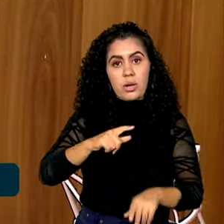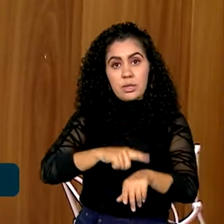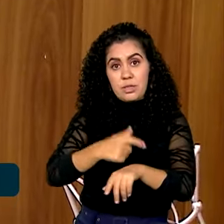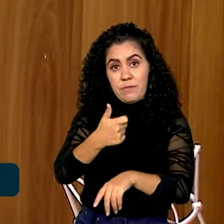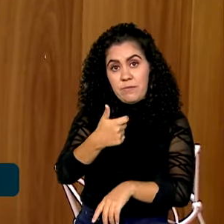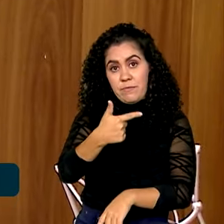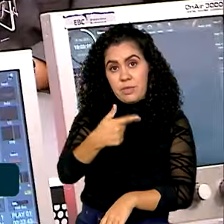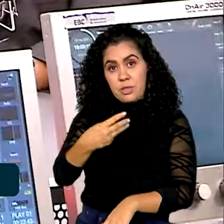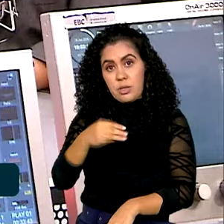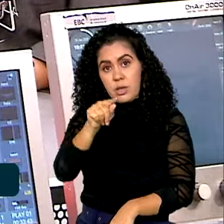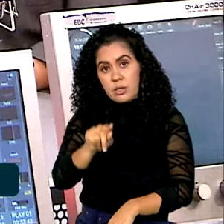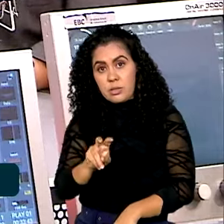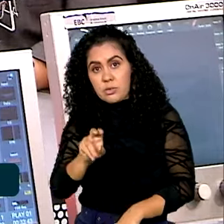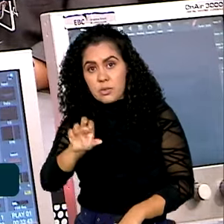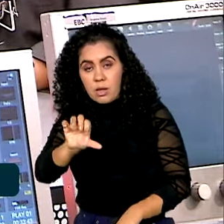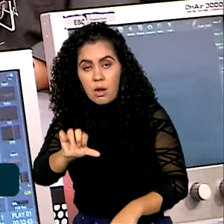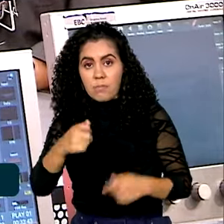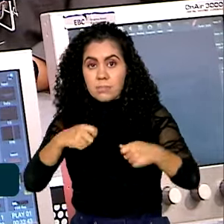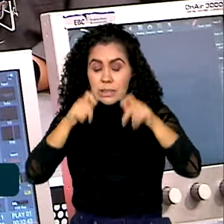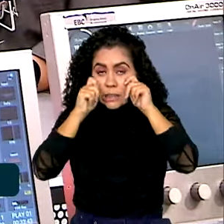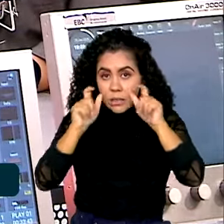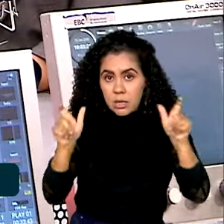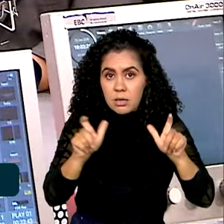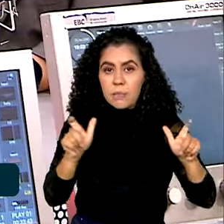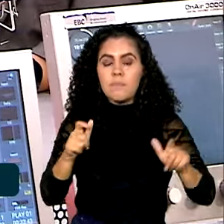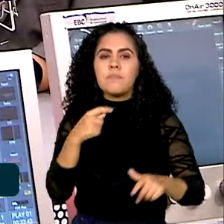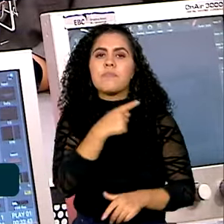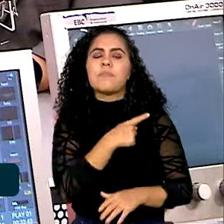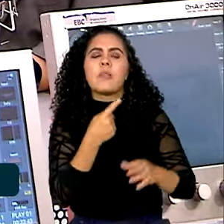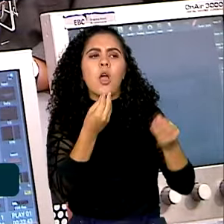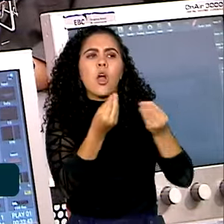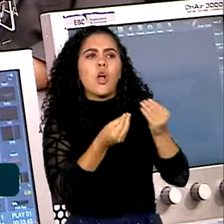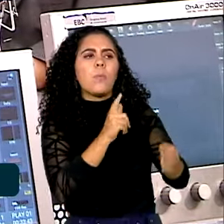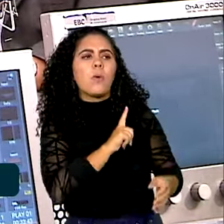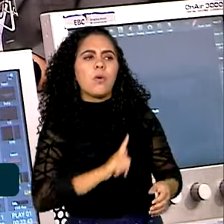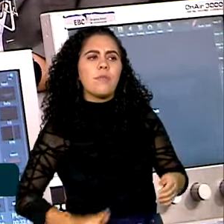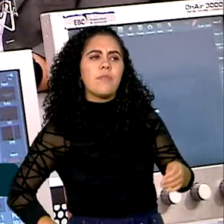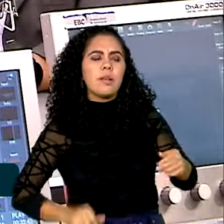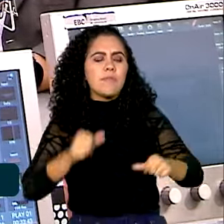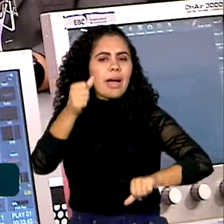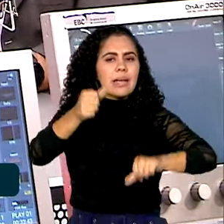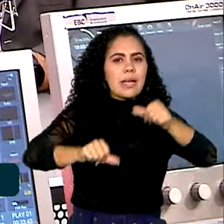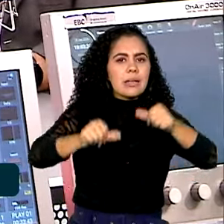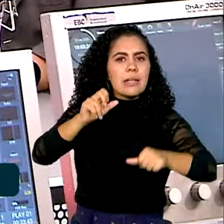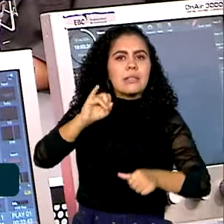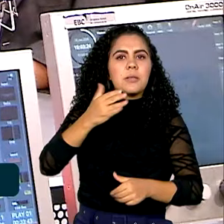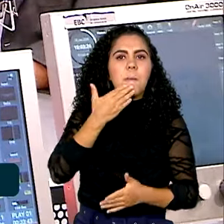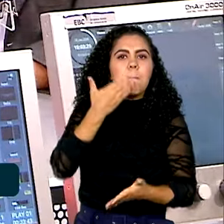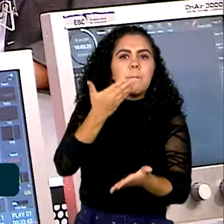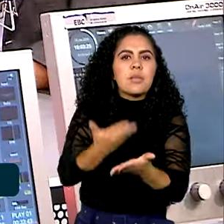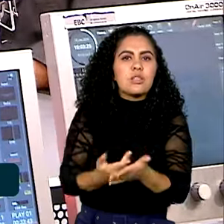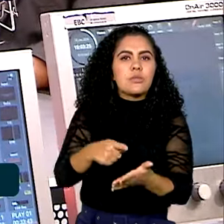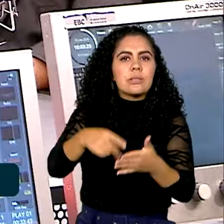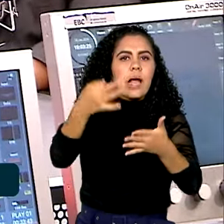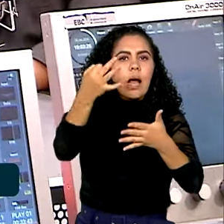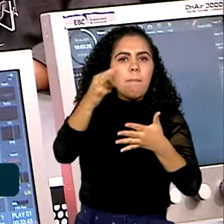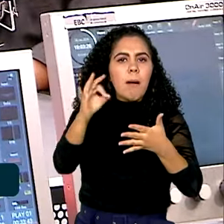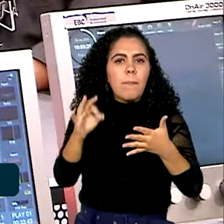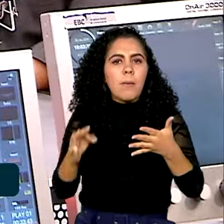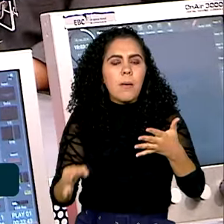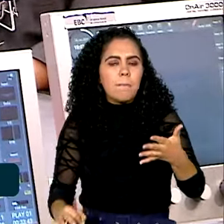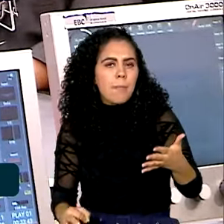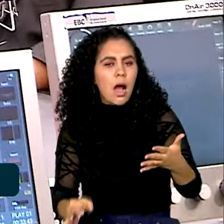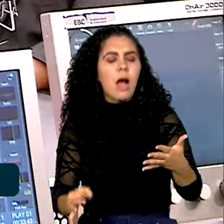que correr. E como é que o governo vai avaliar esses pedidos para saber se está tudo certo, se as pessoas realmente se encaixam nesses critérios que a senhora